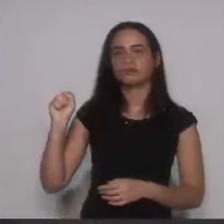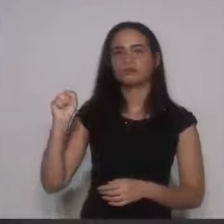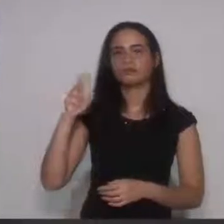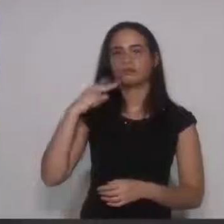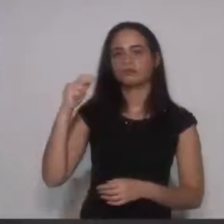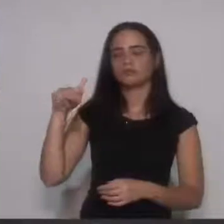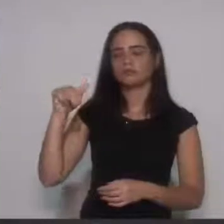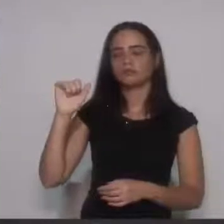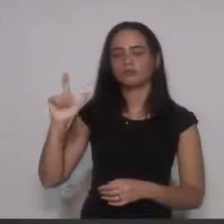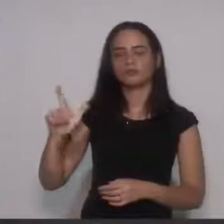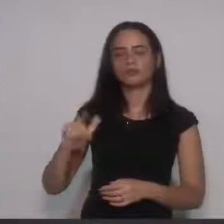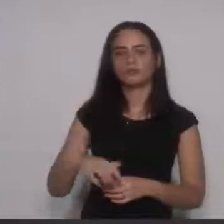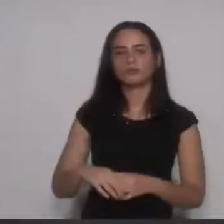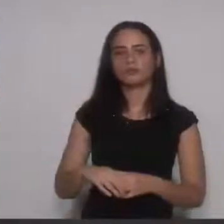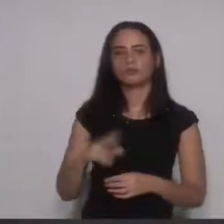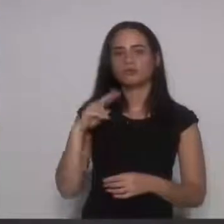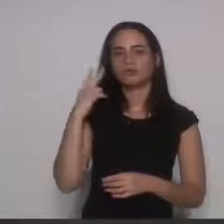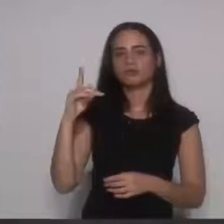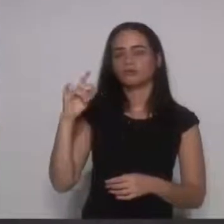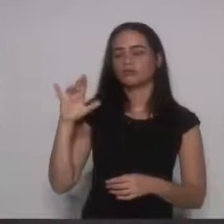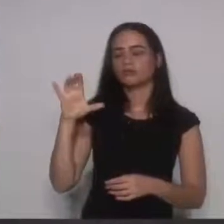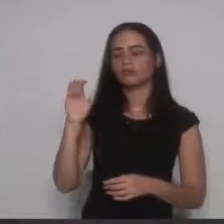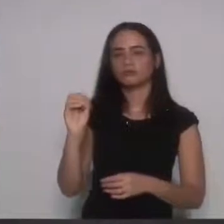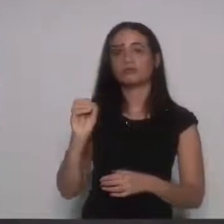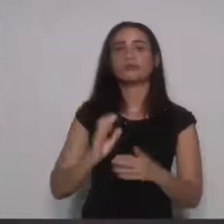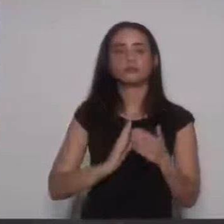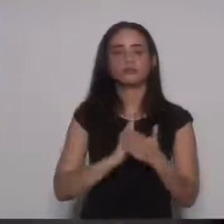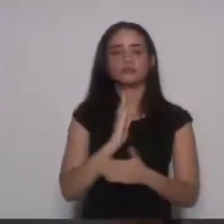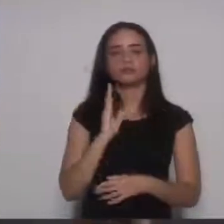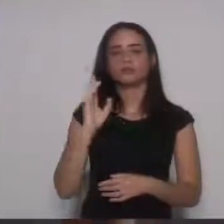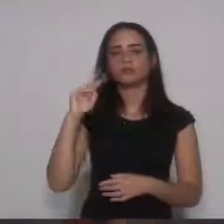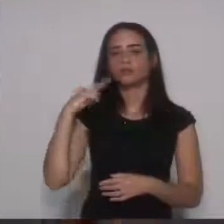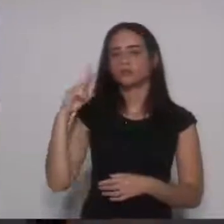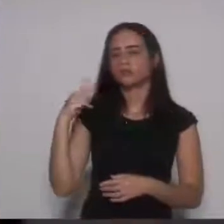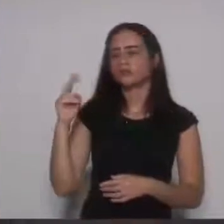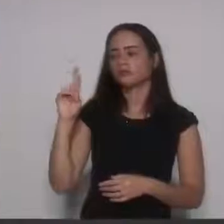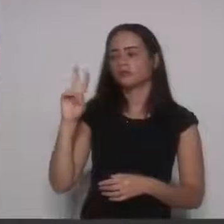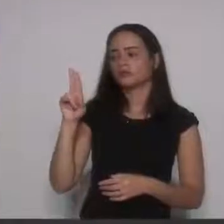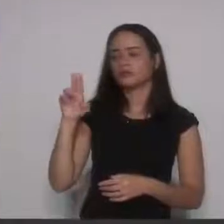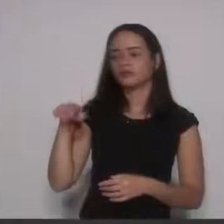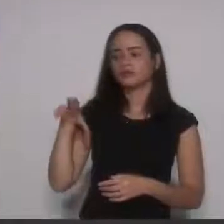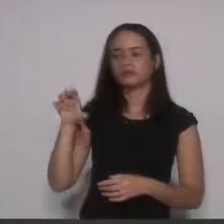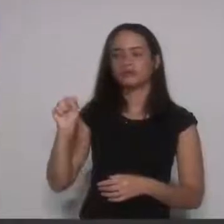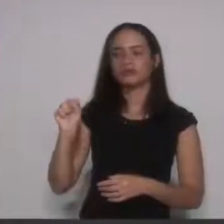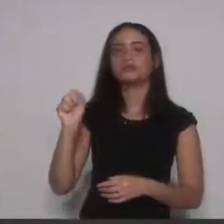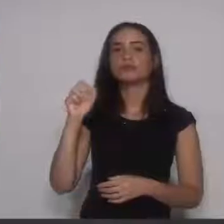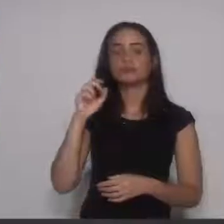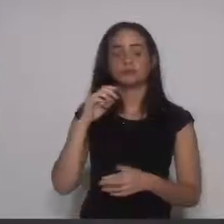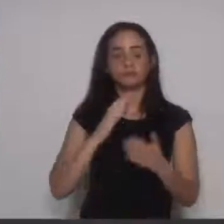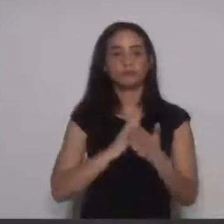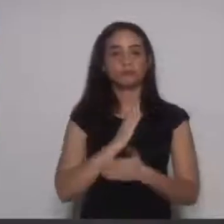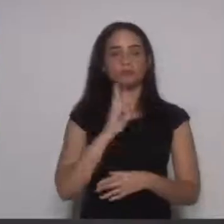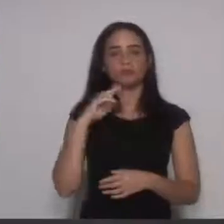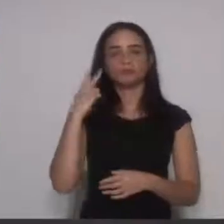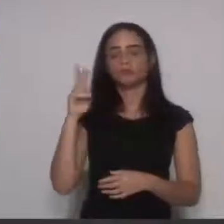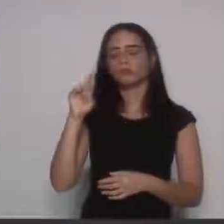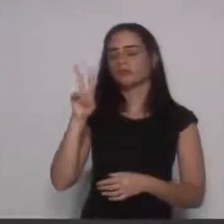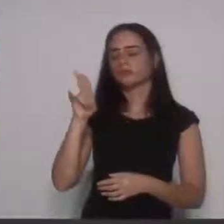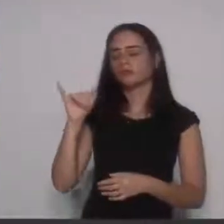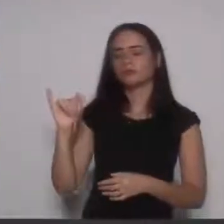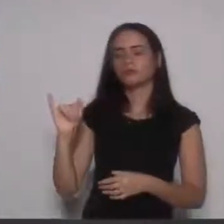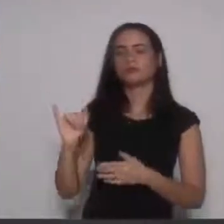Vereador Nil Ramos. Vereador Paulinho Palmeira. Aprovo. Vereador Robes Nunes. Aprovo. Vereador Rui Macaxeira.